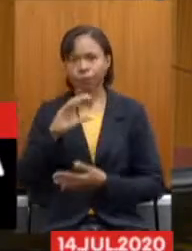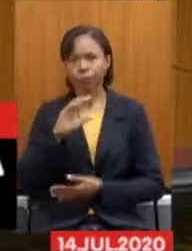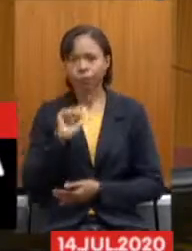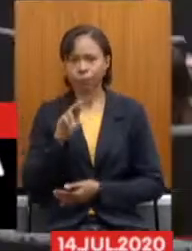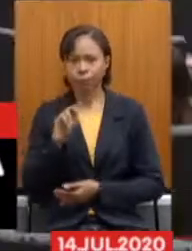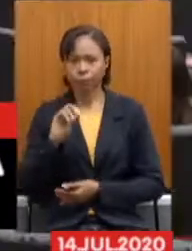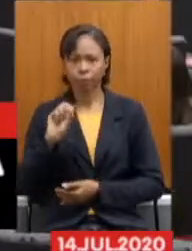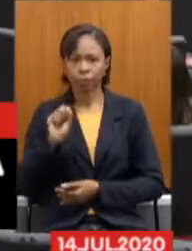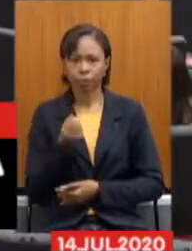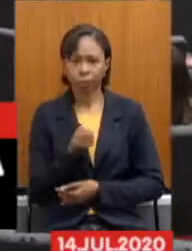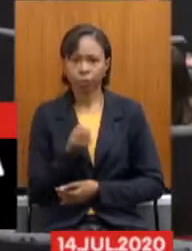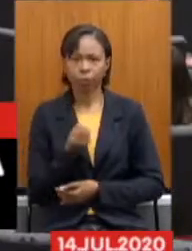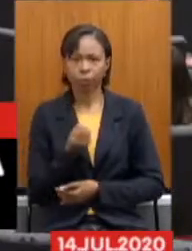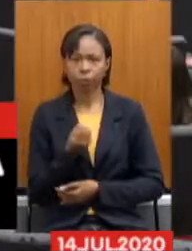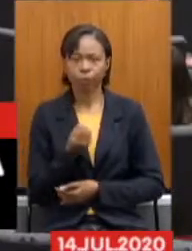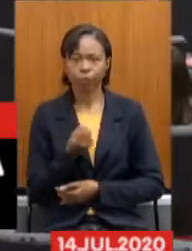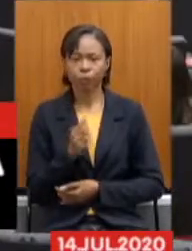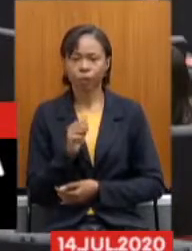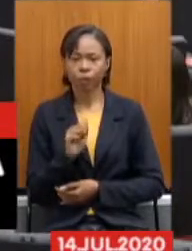Augusto